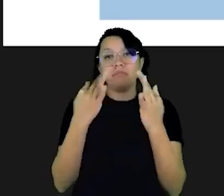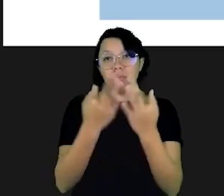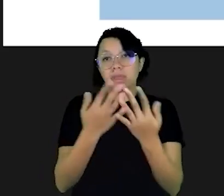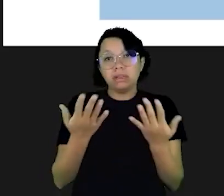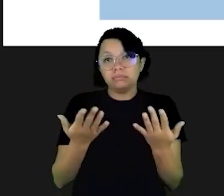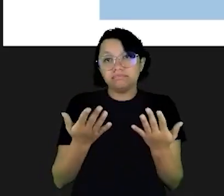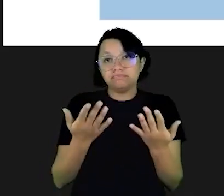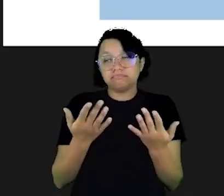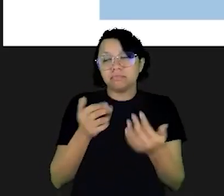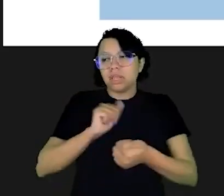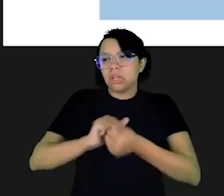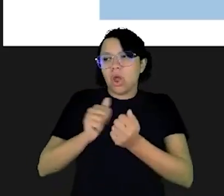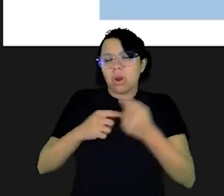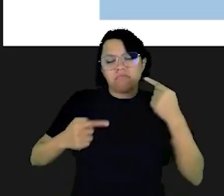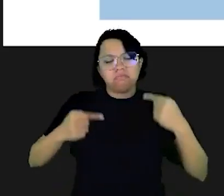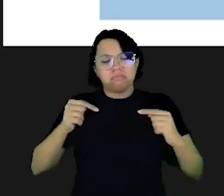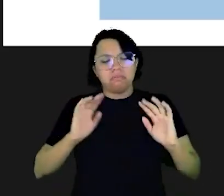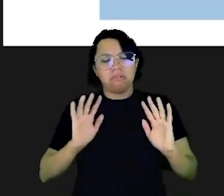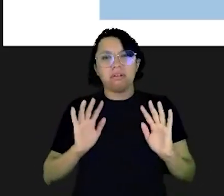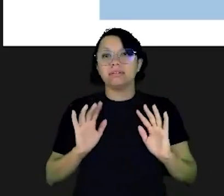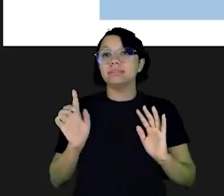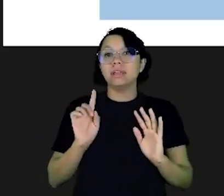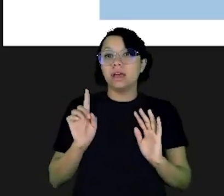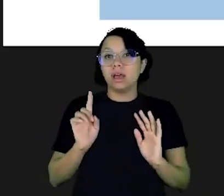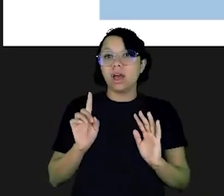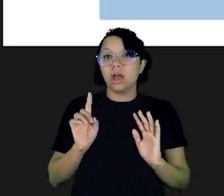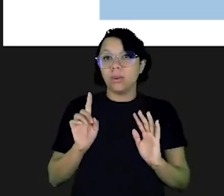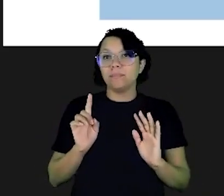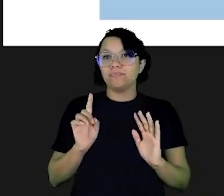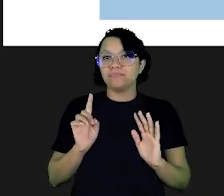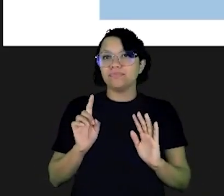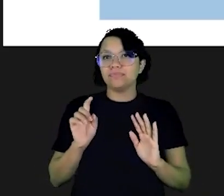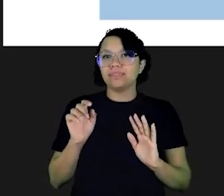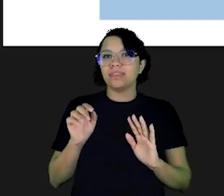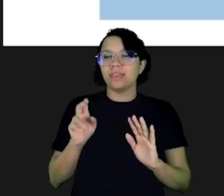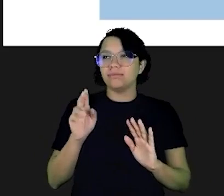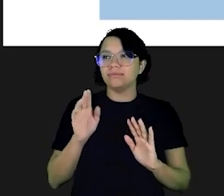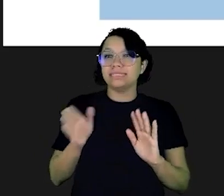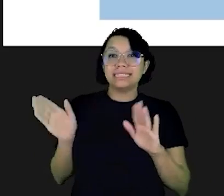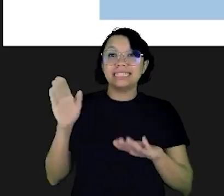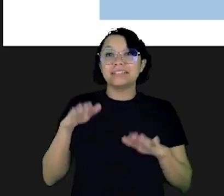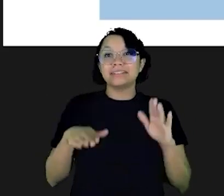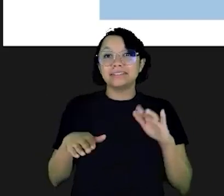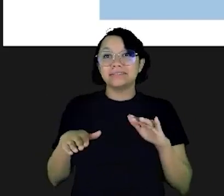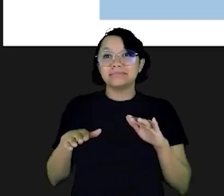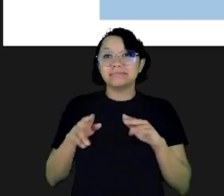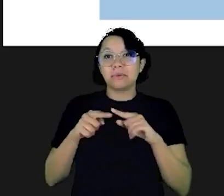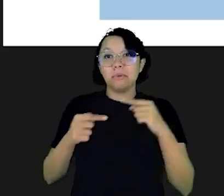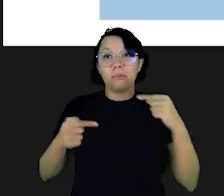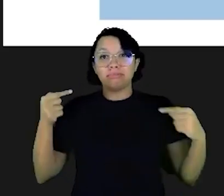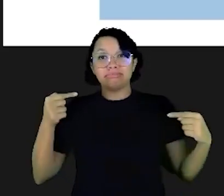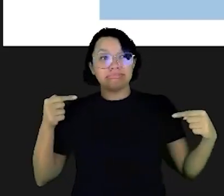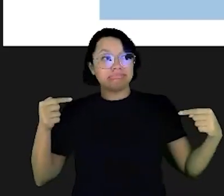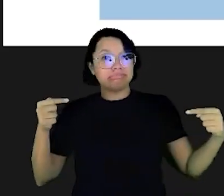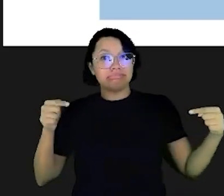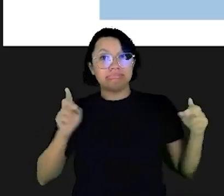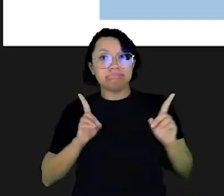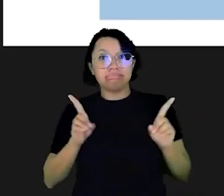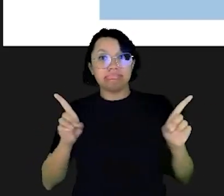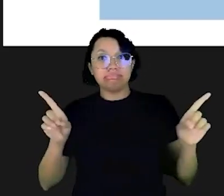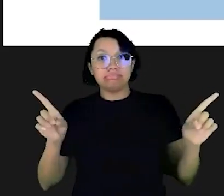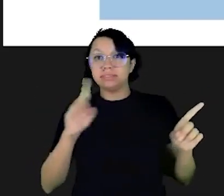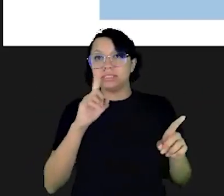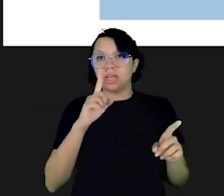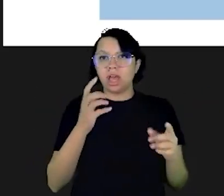a sua família, para que você não tenha ninguém jogando contra, para que você não tenha ninguém remando para o lado contrário, que todos estejam